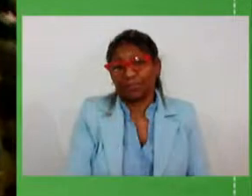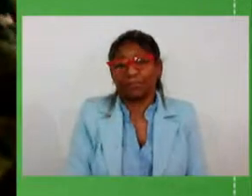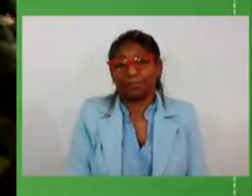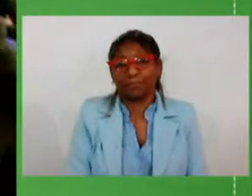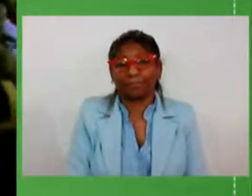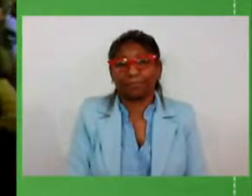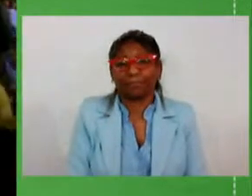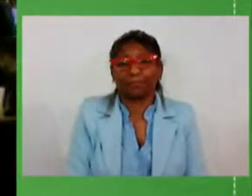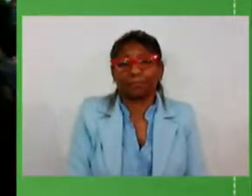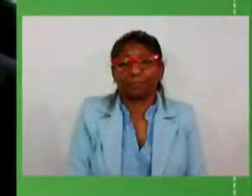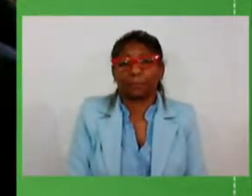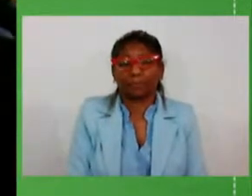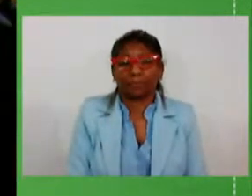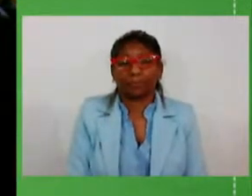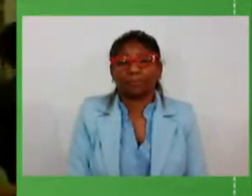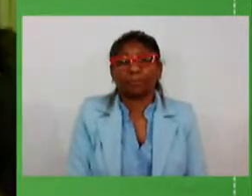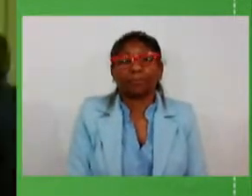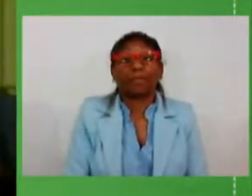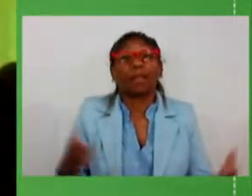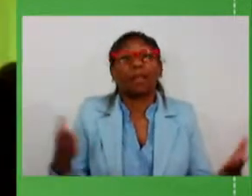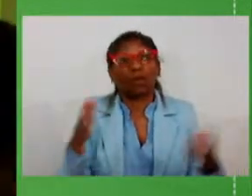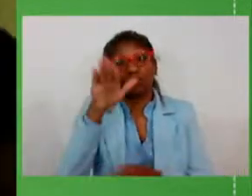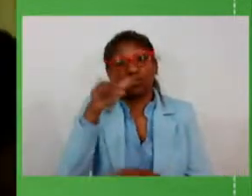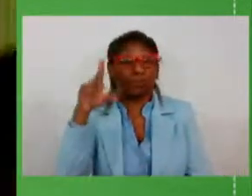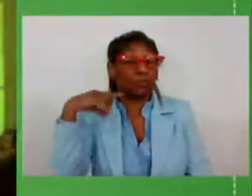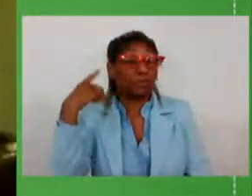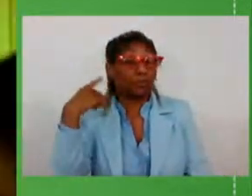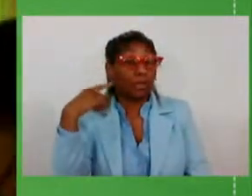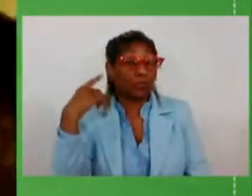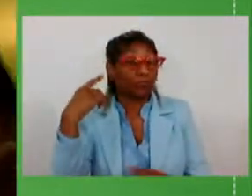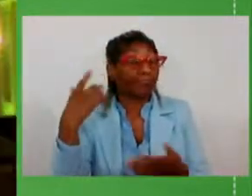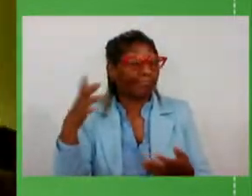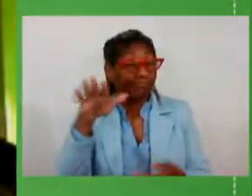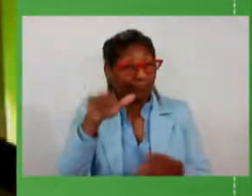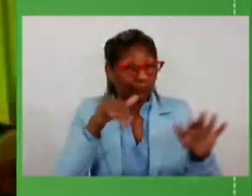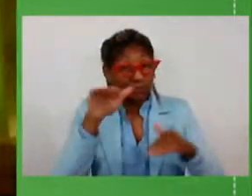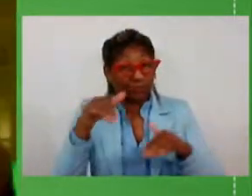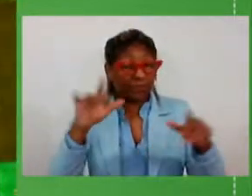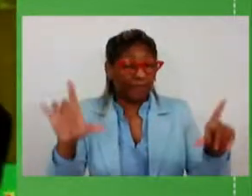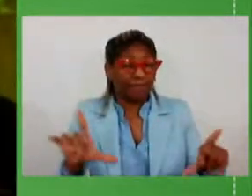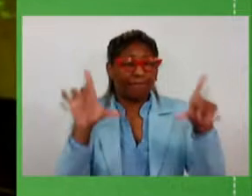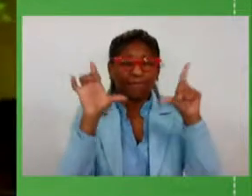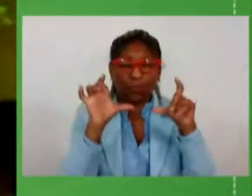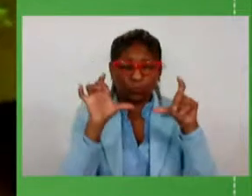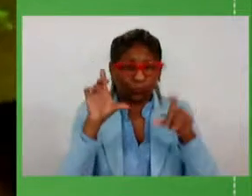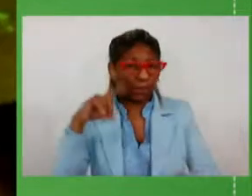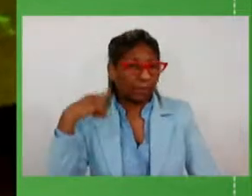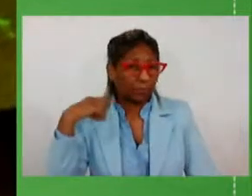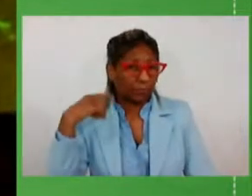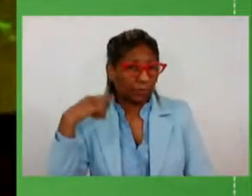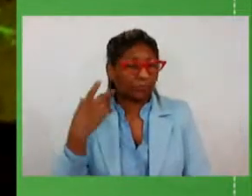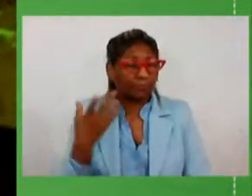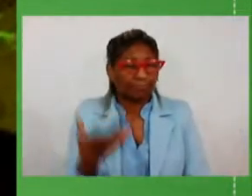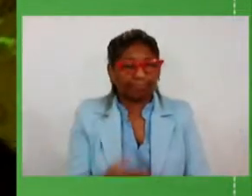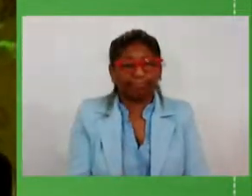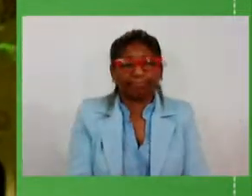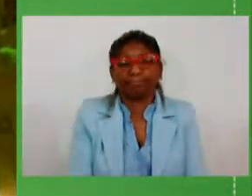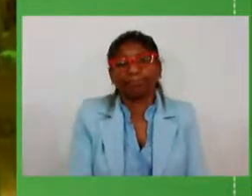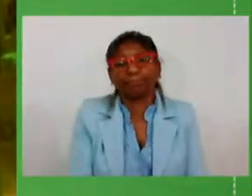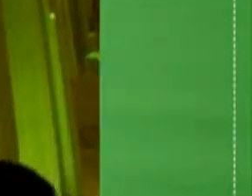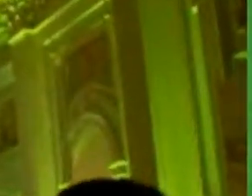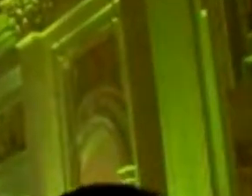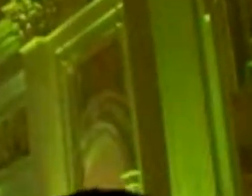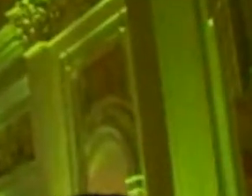eu vou chamar os deputados chamar os deputados aqui por favor para a gente fazer uma fotografia com os deputados aqui da nossa que estão conosco